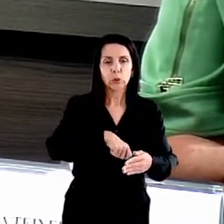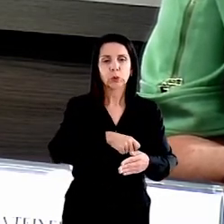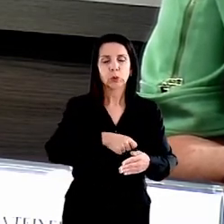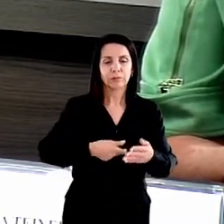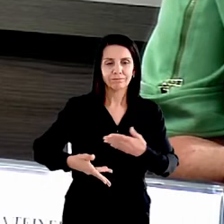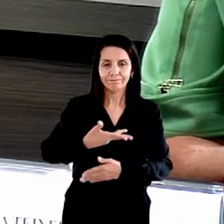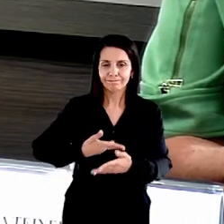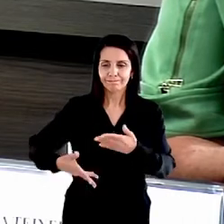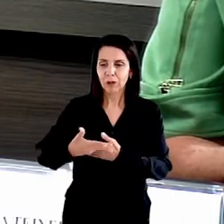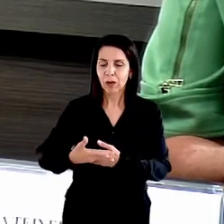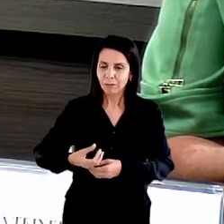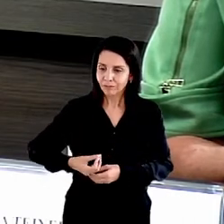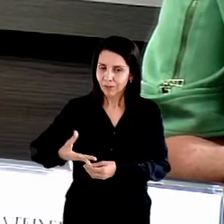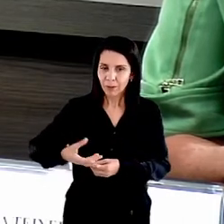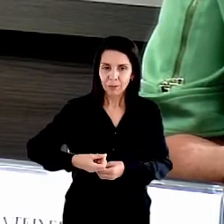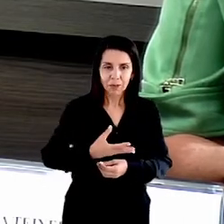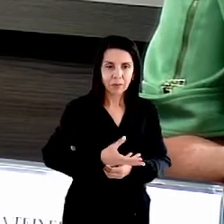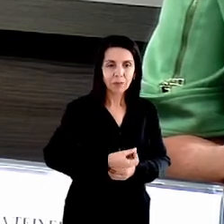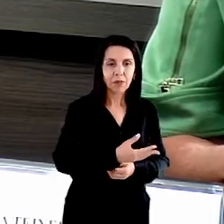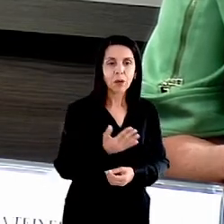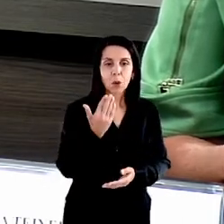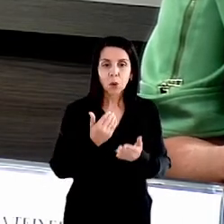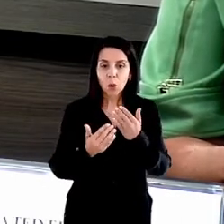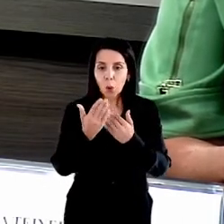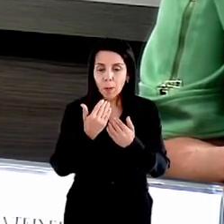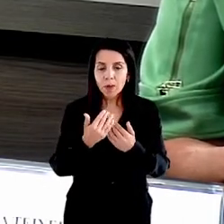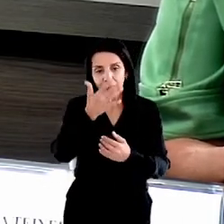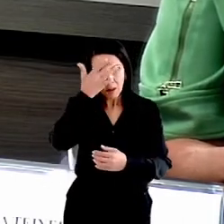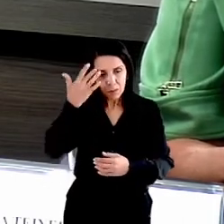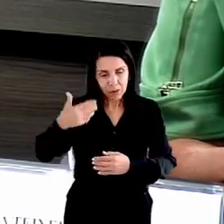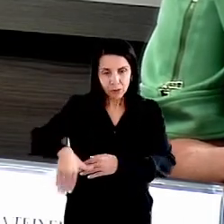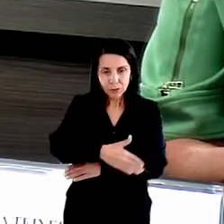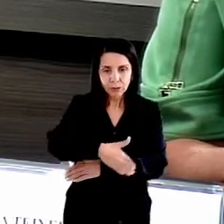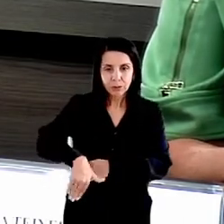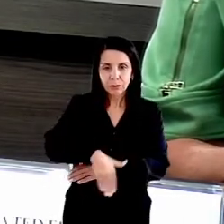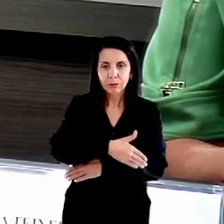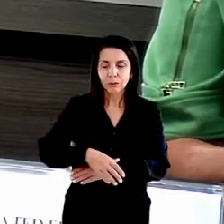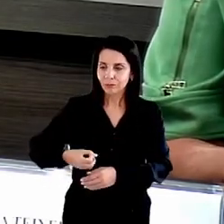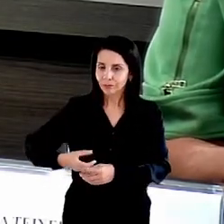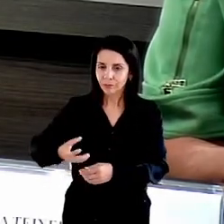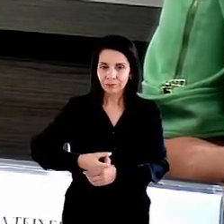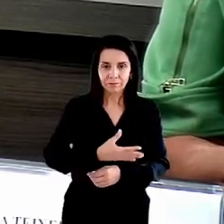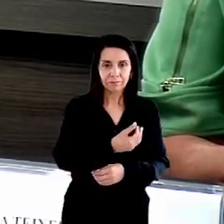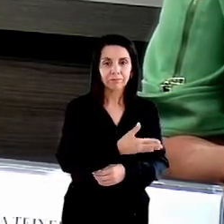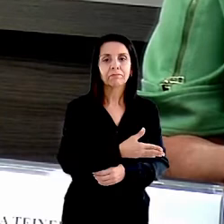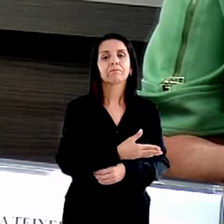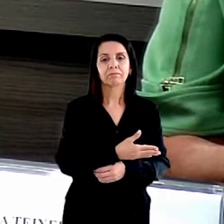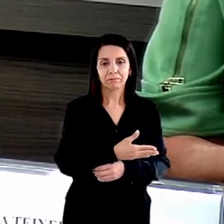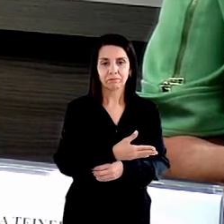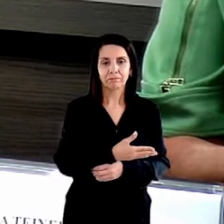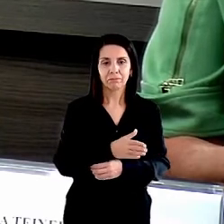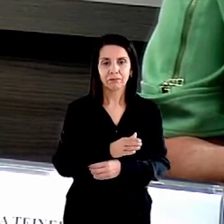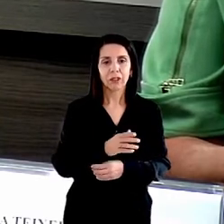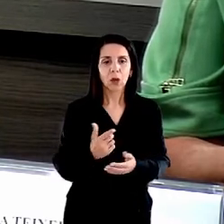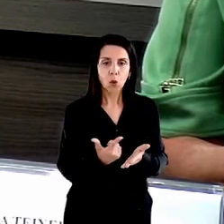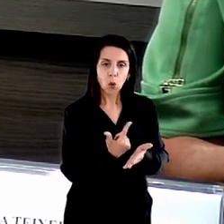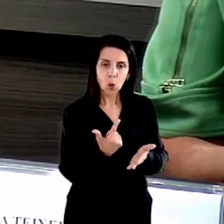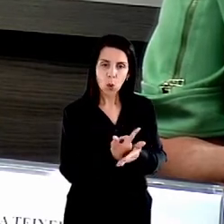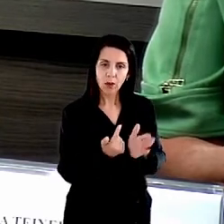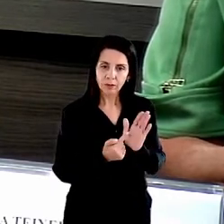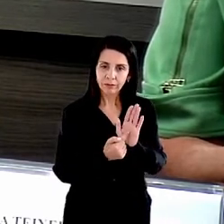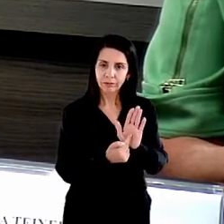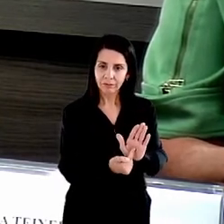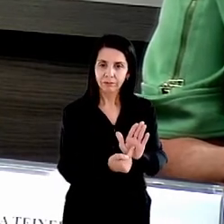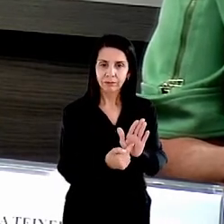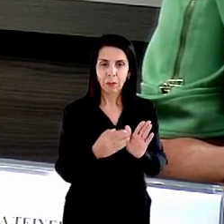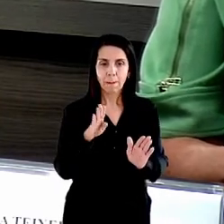dia para a população de rua. A gente tem lançado a agenda, Betinho, que são propostas